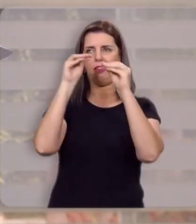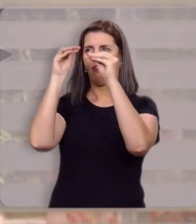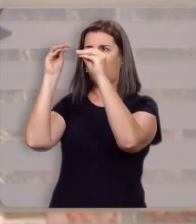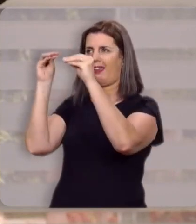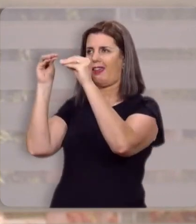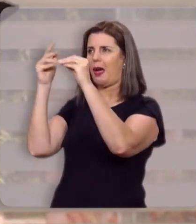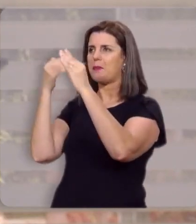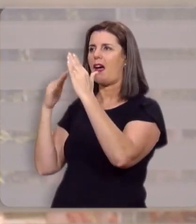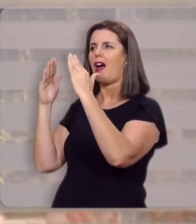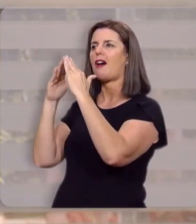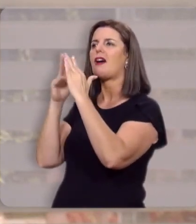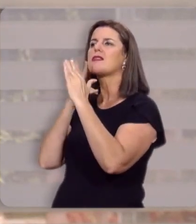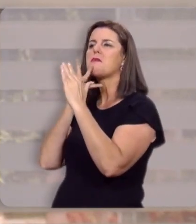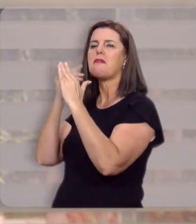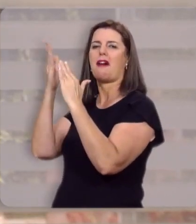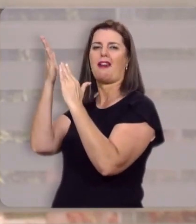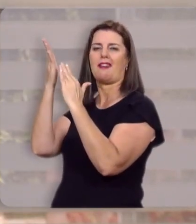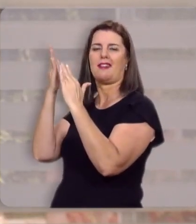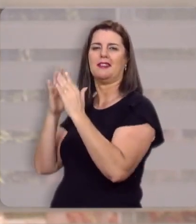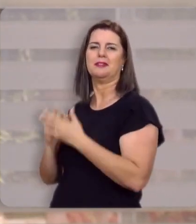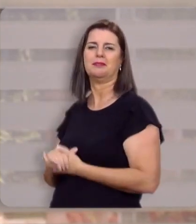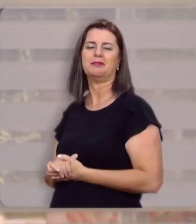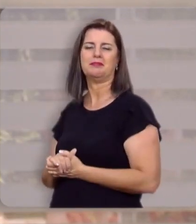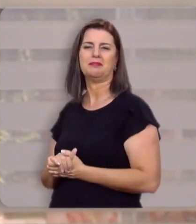para partir para a casa do papai.